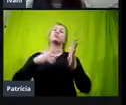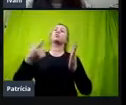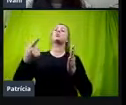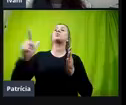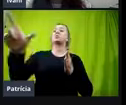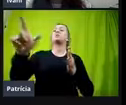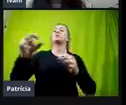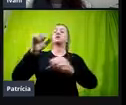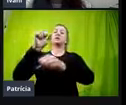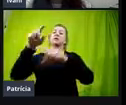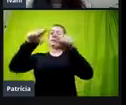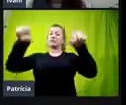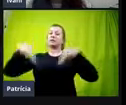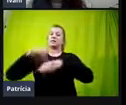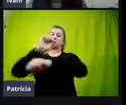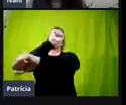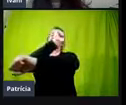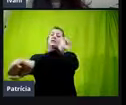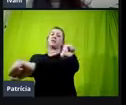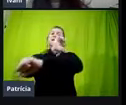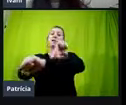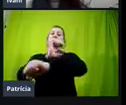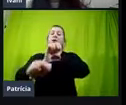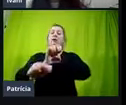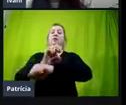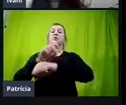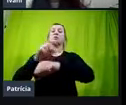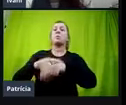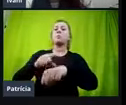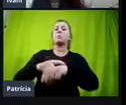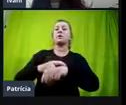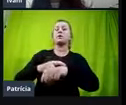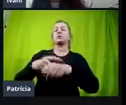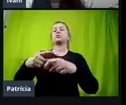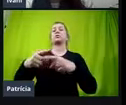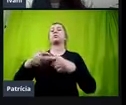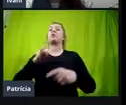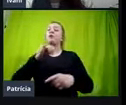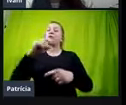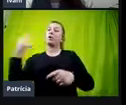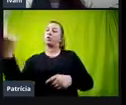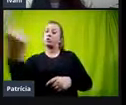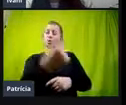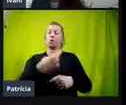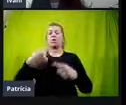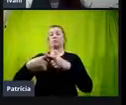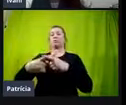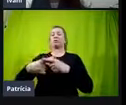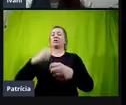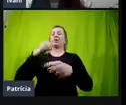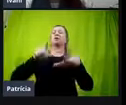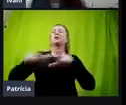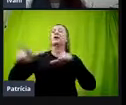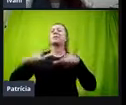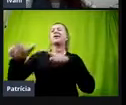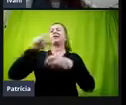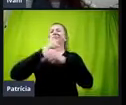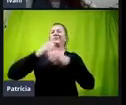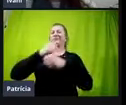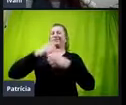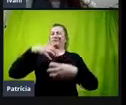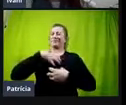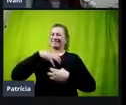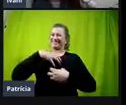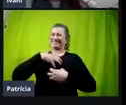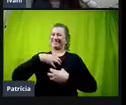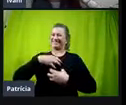multifuncional, em alguns momentos, eu digo nós porque eu trabalhei durante muitos anos, né? E eu ainda me sinto pertencente a